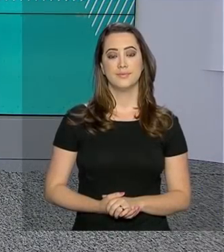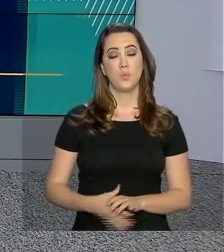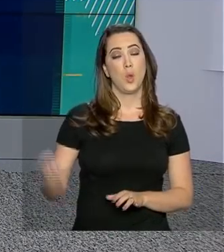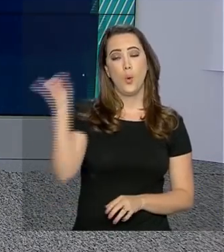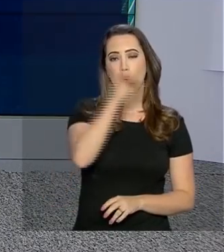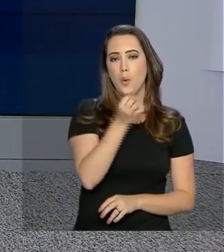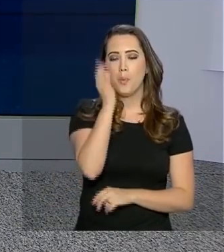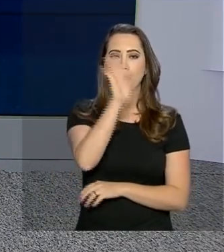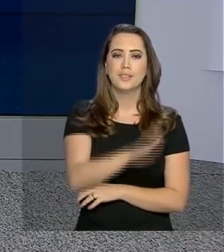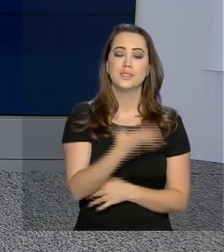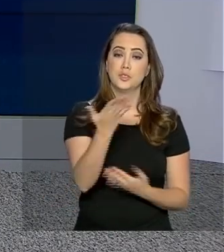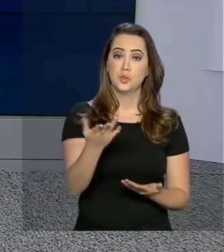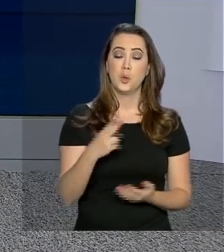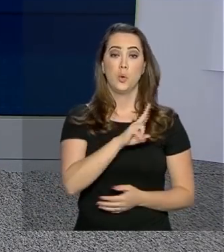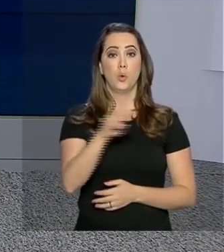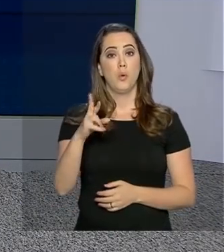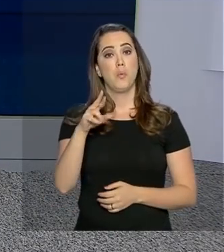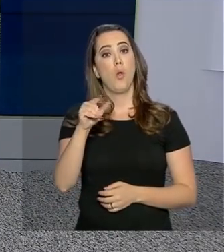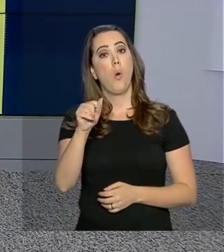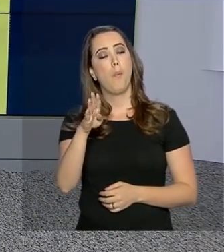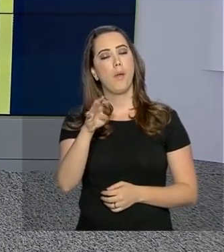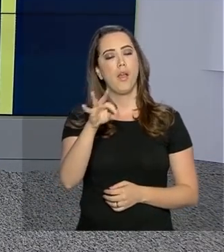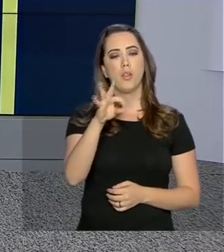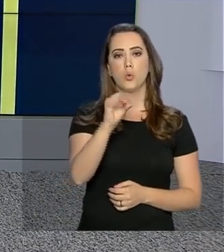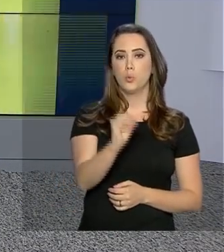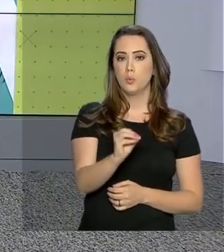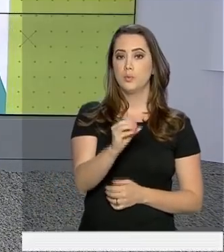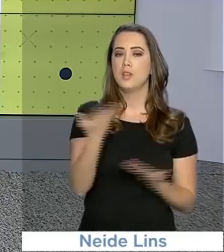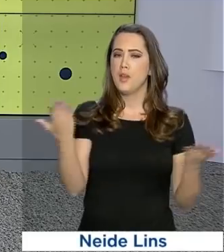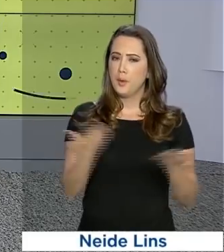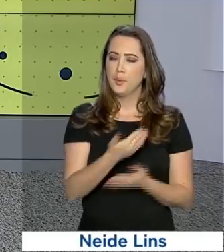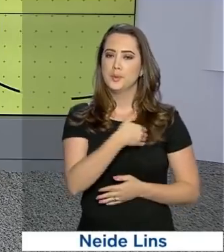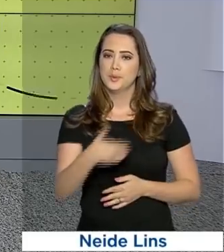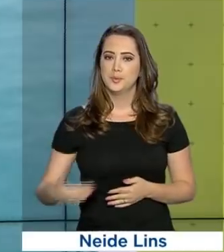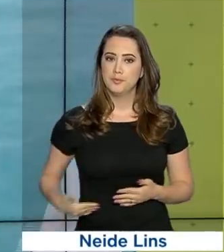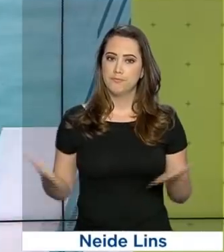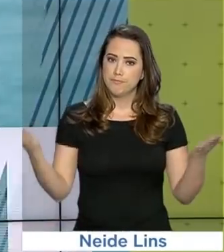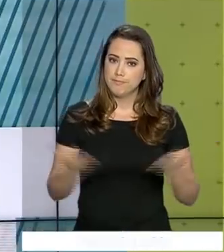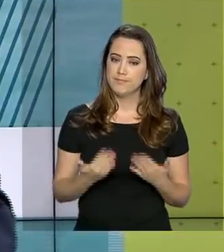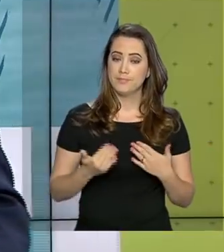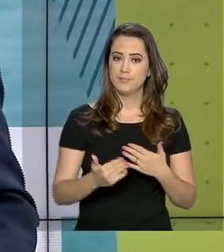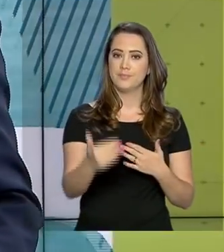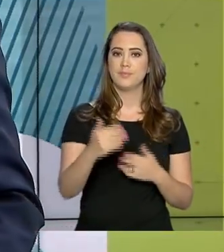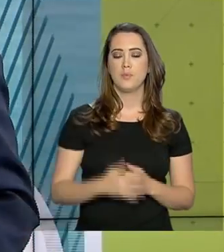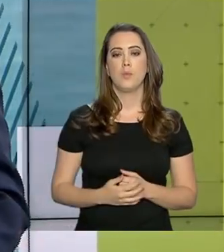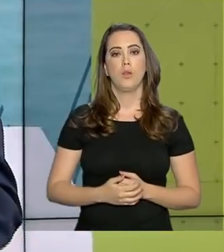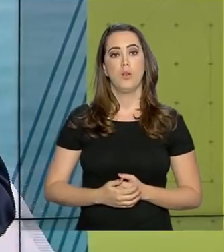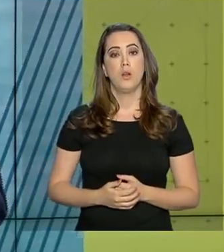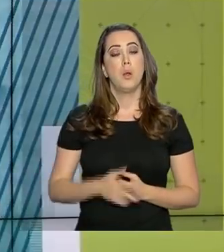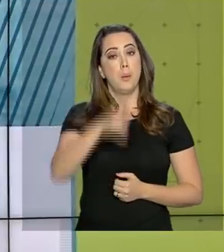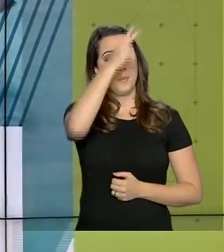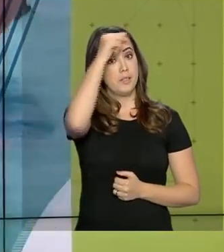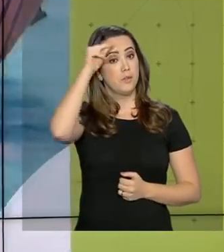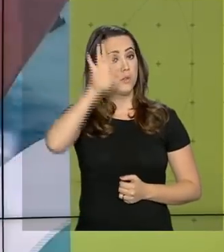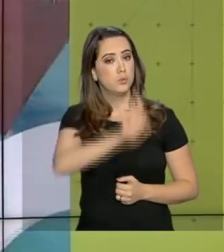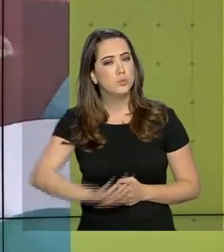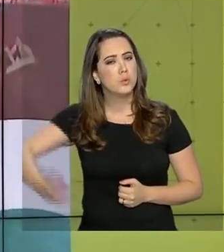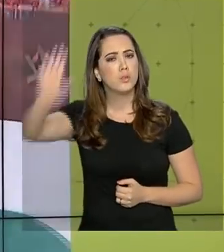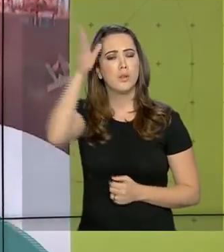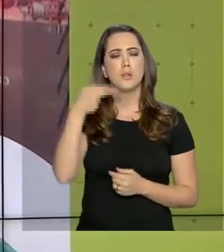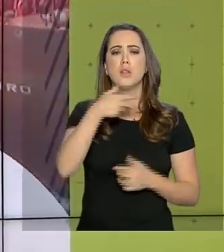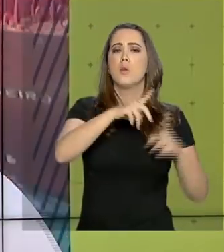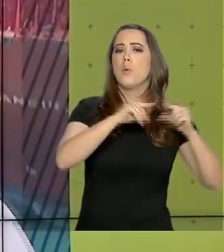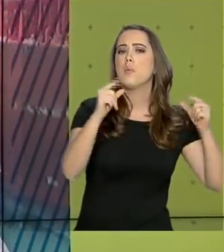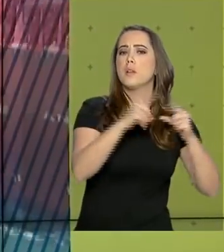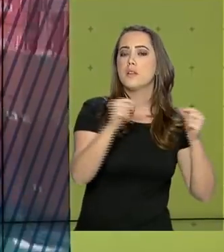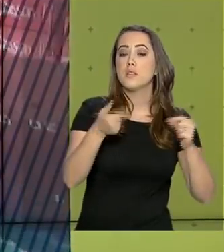Olá, boa tarde. Eu sou Roberto Camargo e está no ar o Governo Agora. Prefeitos de todo o país estão em Brasília para mais